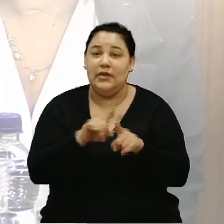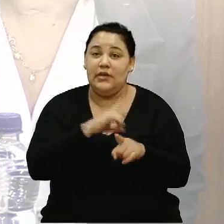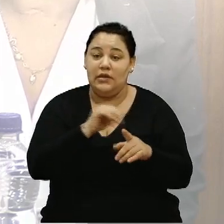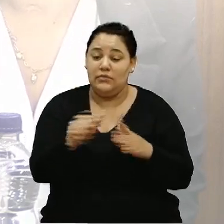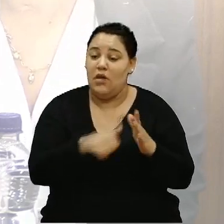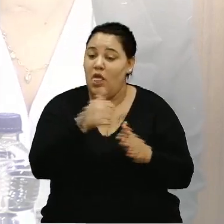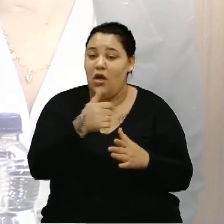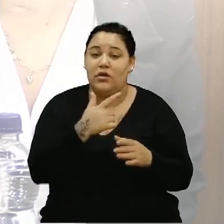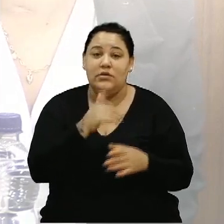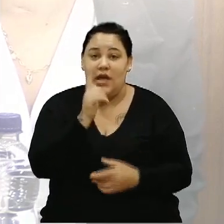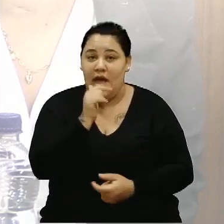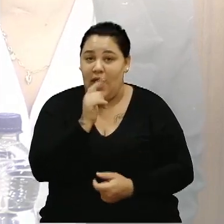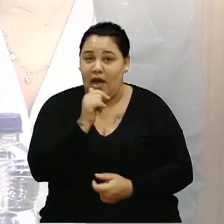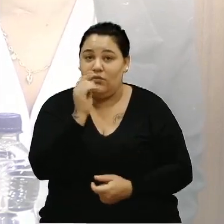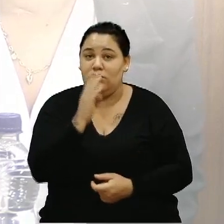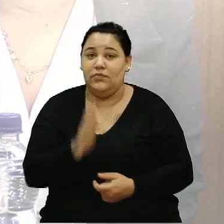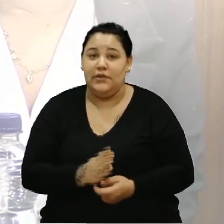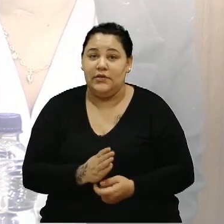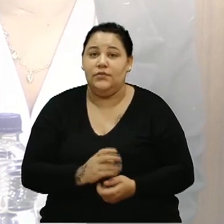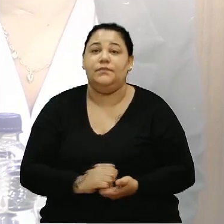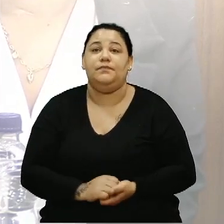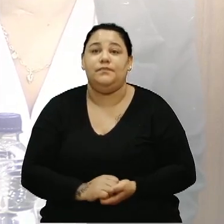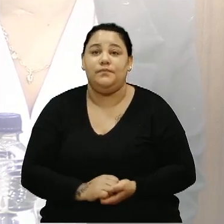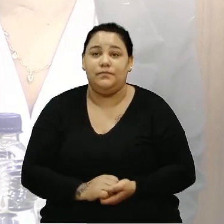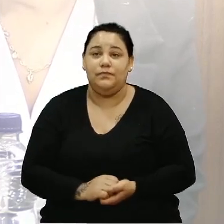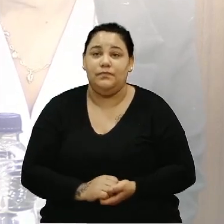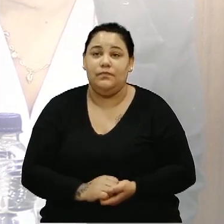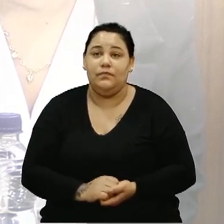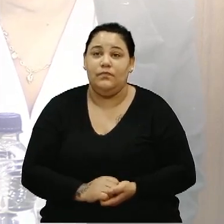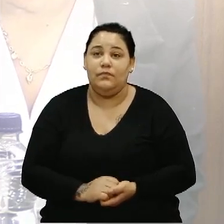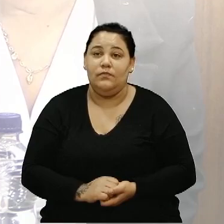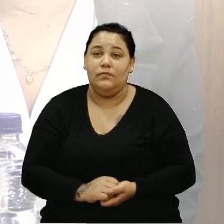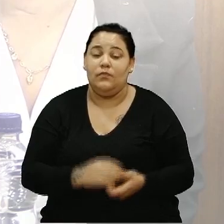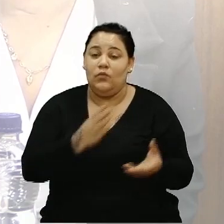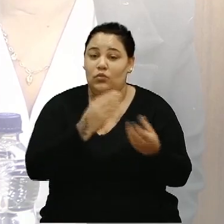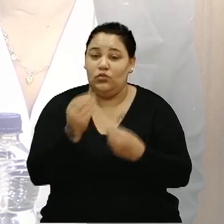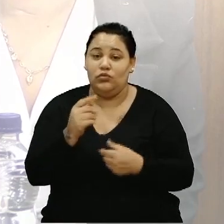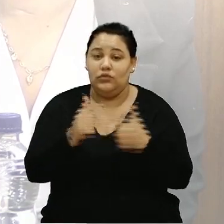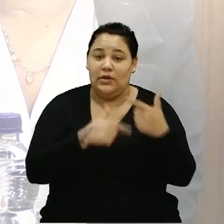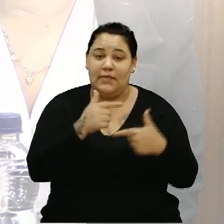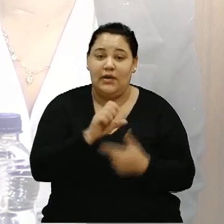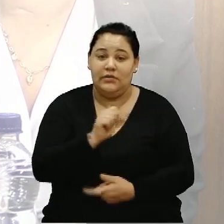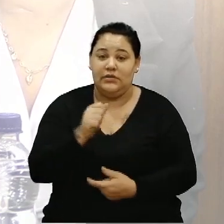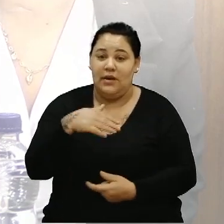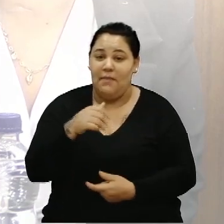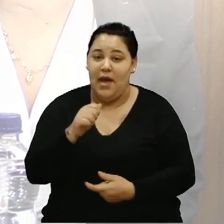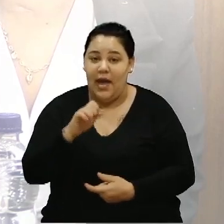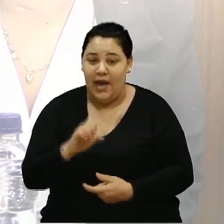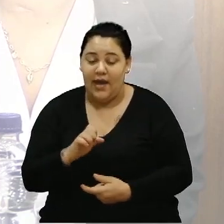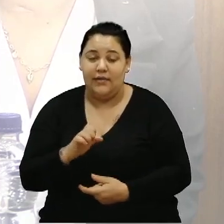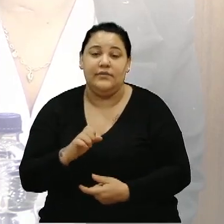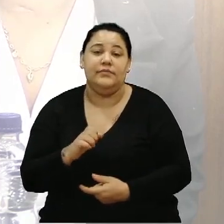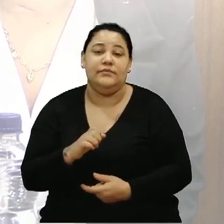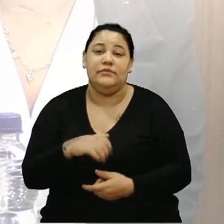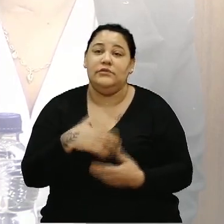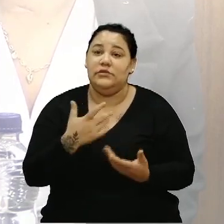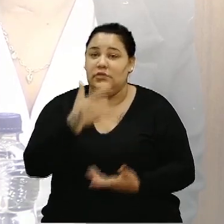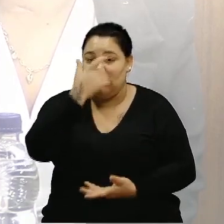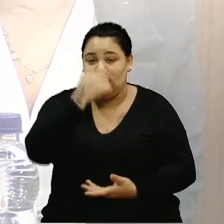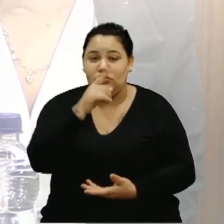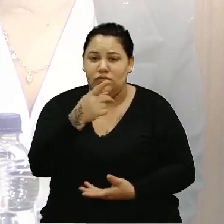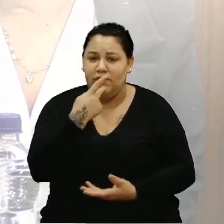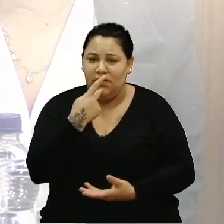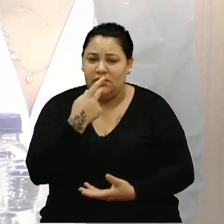águas do Brasil. Fruto do trabalho do Samar, enfim. Então eu acho que o senhor toca numa questão que é